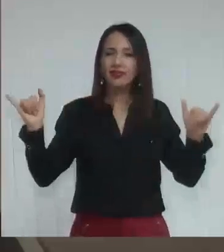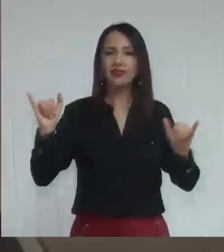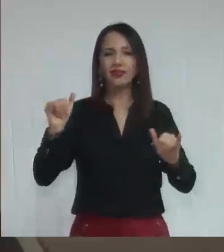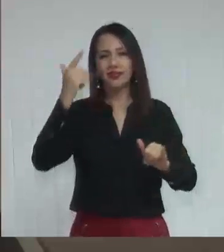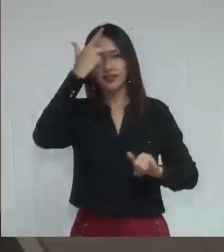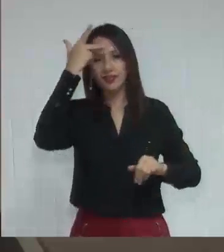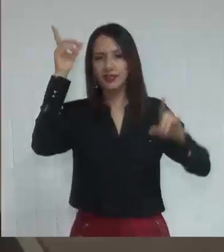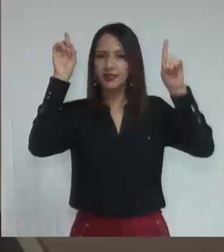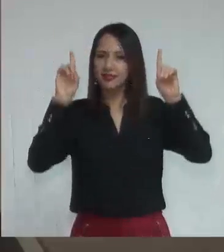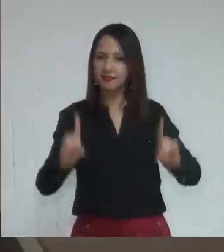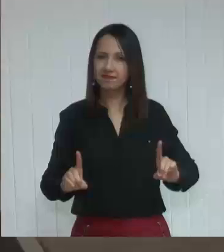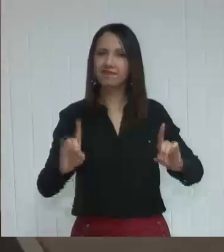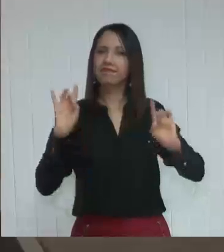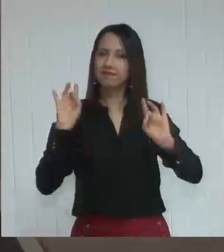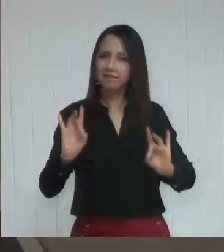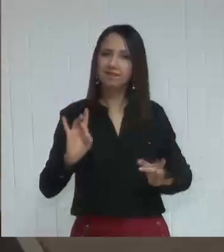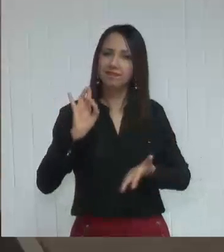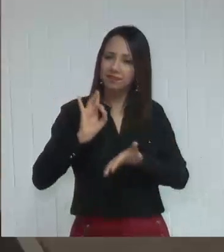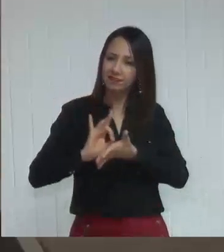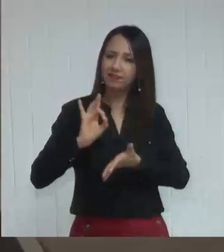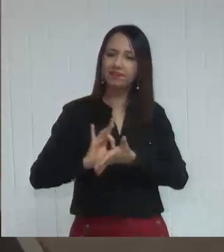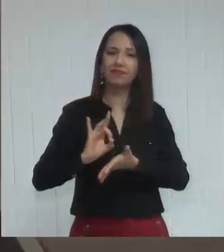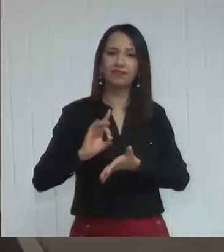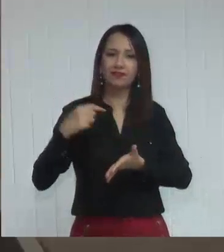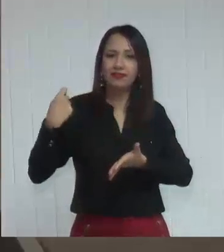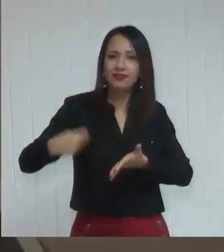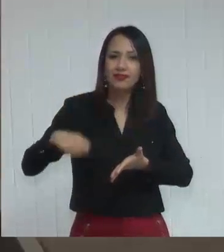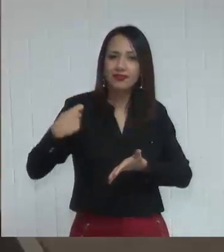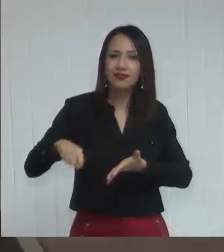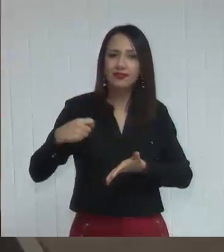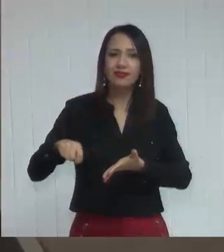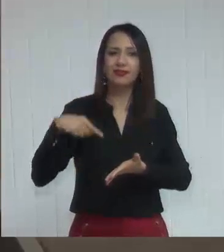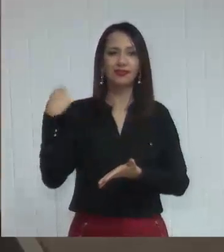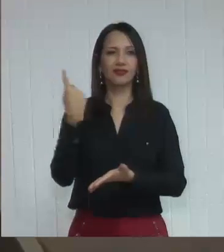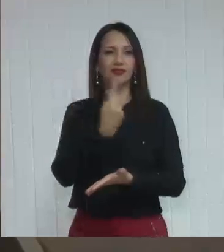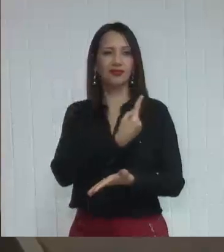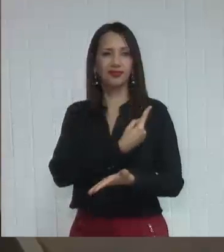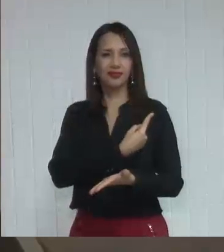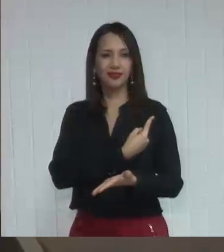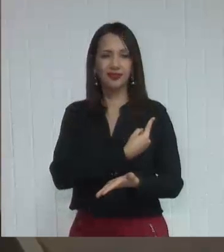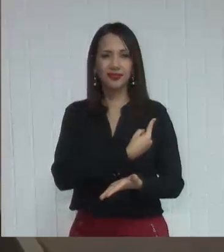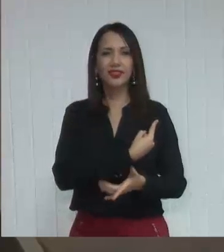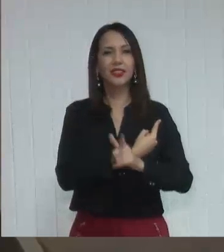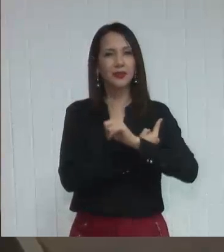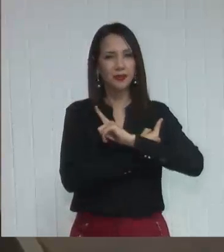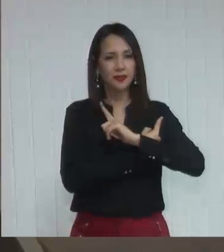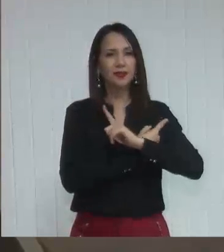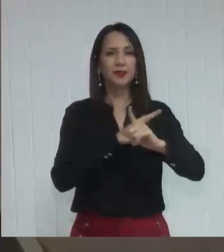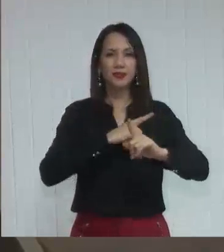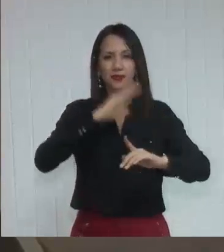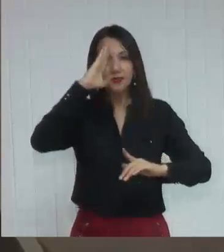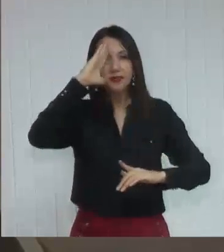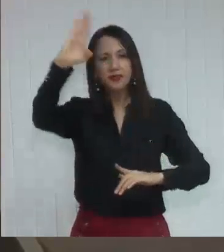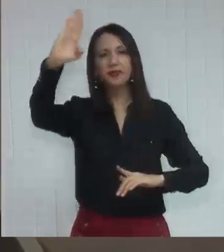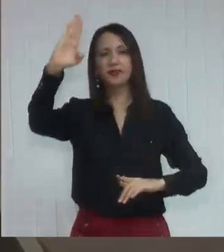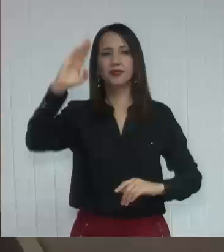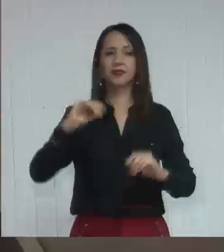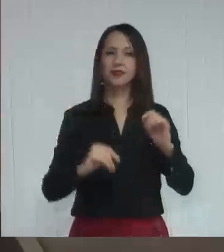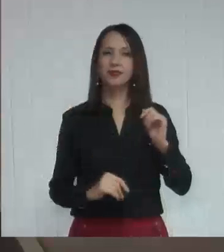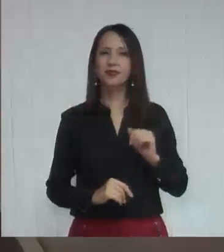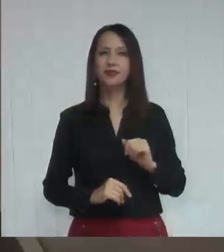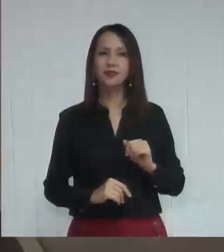que realmente é uma necessidade nossa, que nós realmente tenhamos isso em pauta.